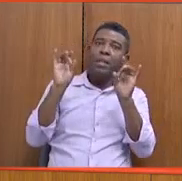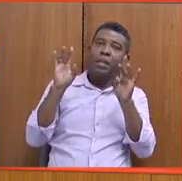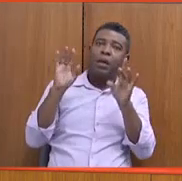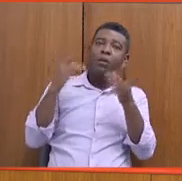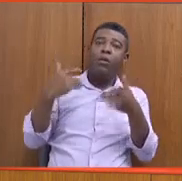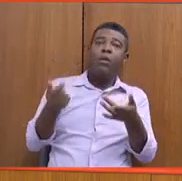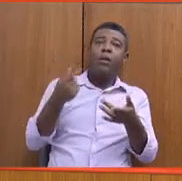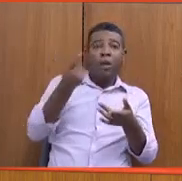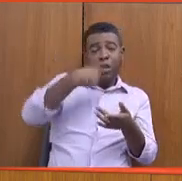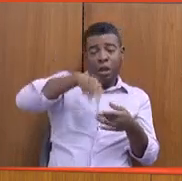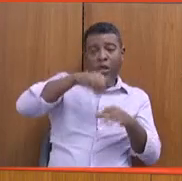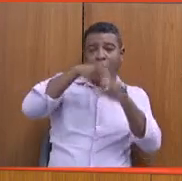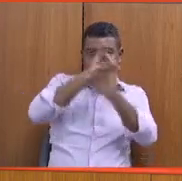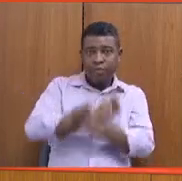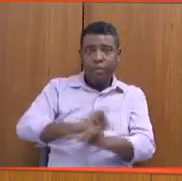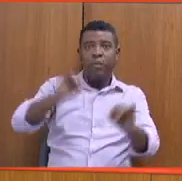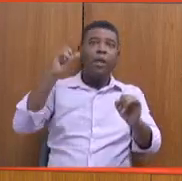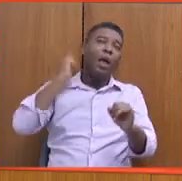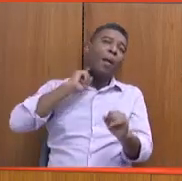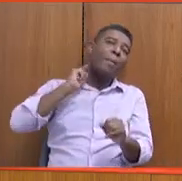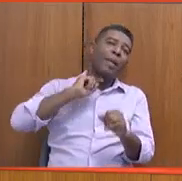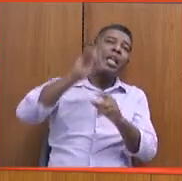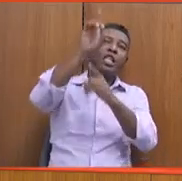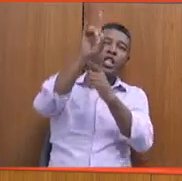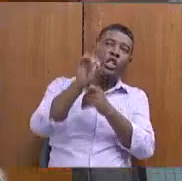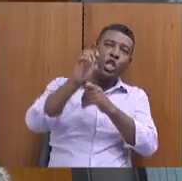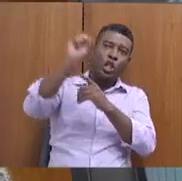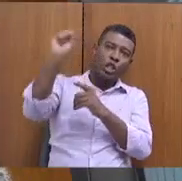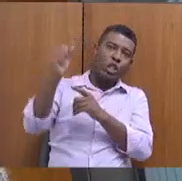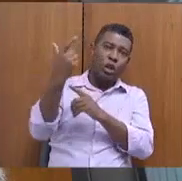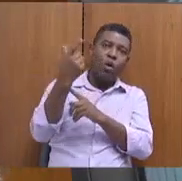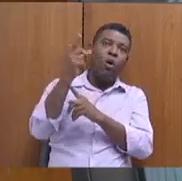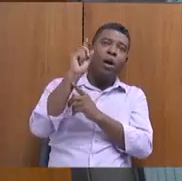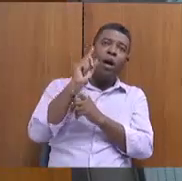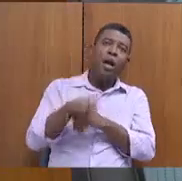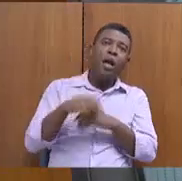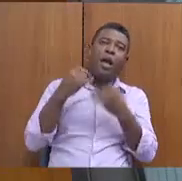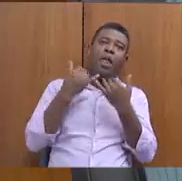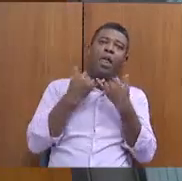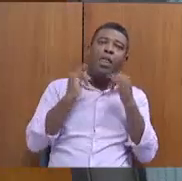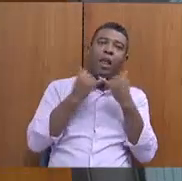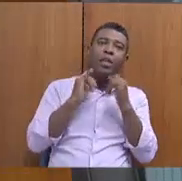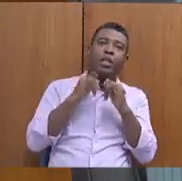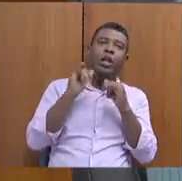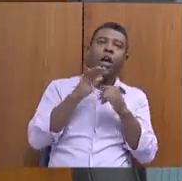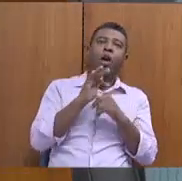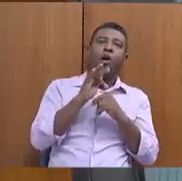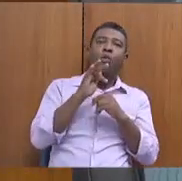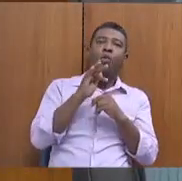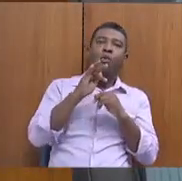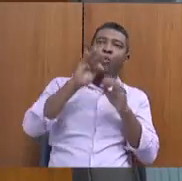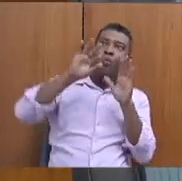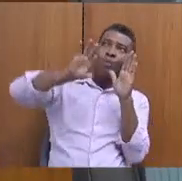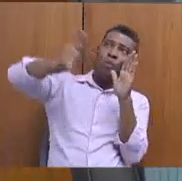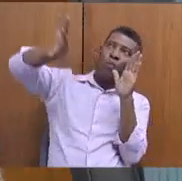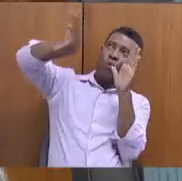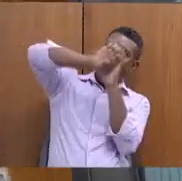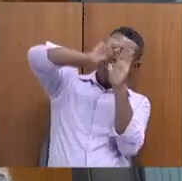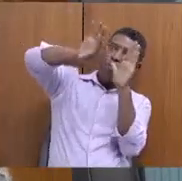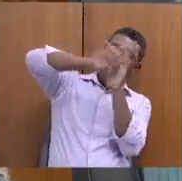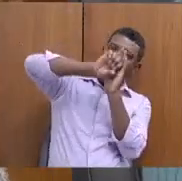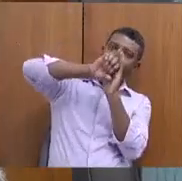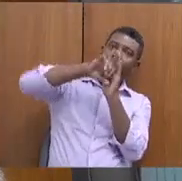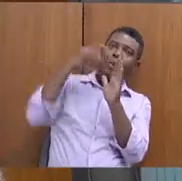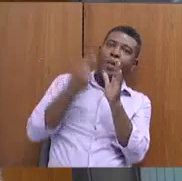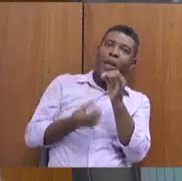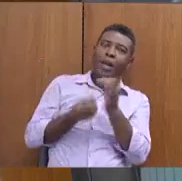de Sol e aí é uma questão de energia fotovoltaica, porque nós fizemos, inclusive, sistemas de abastecimento de água.